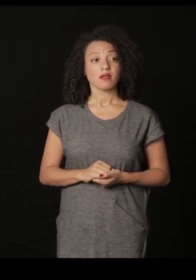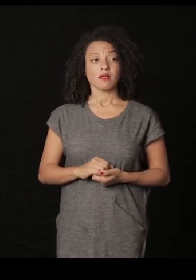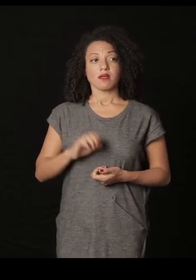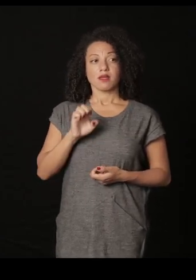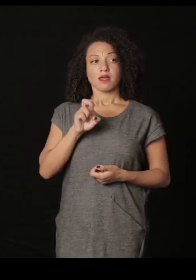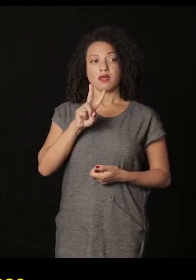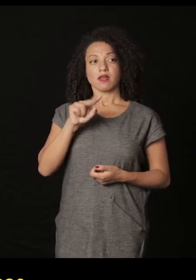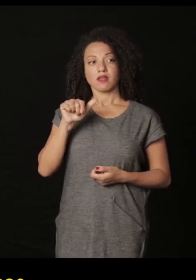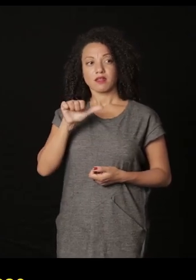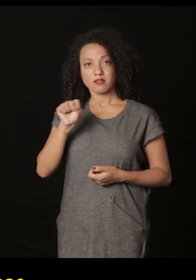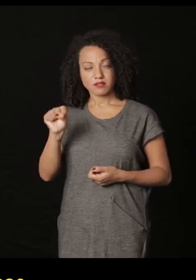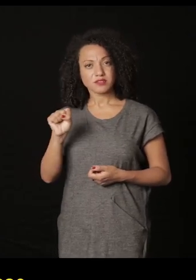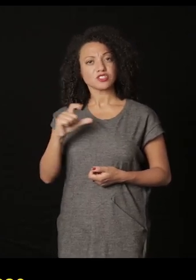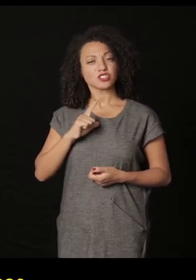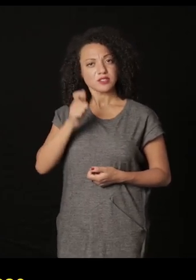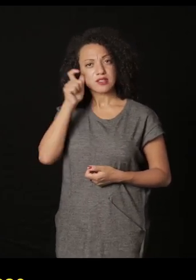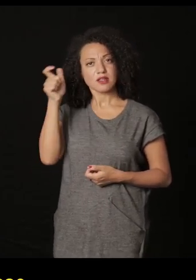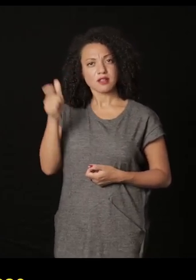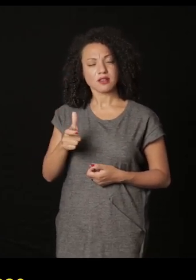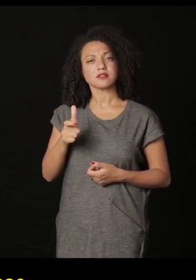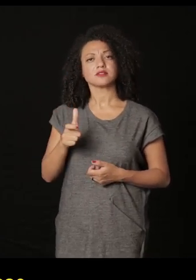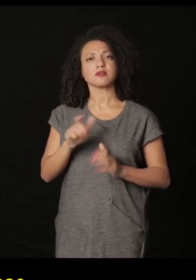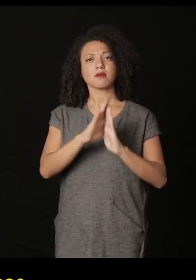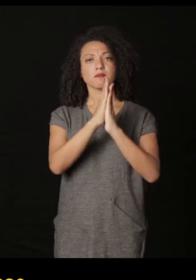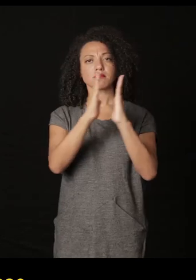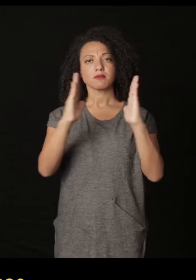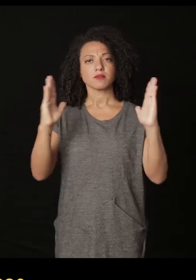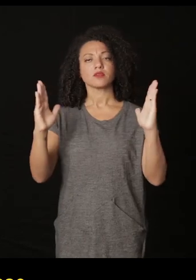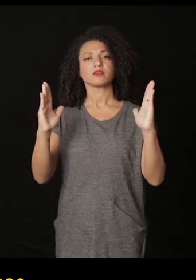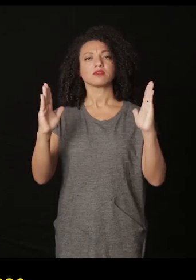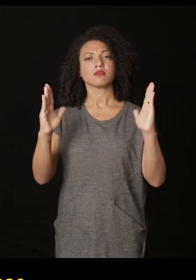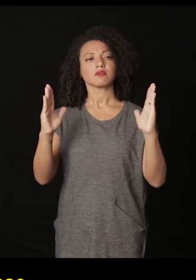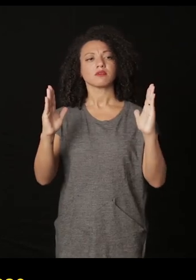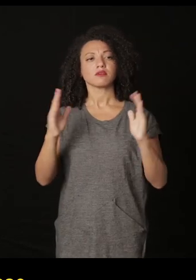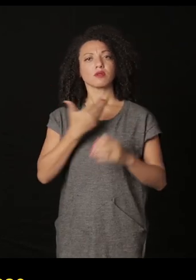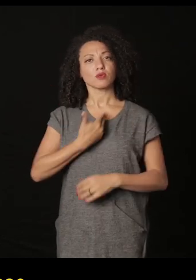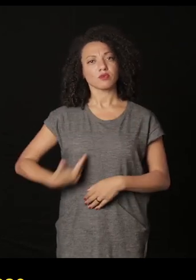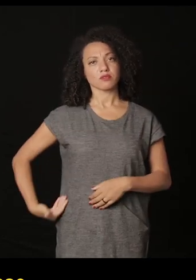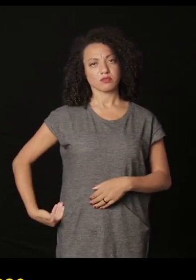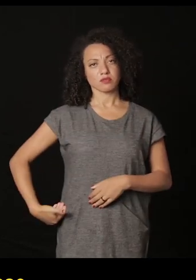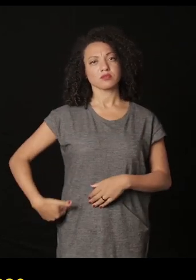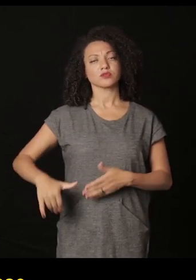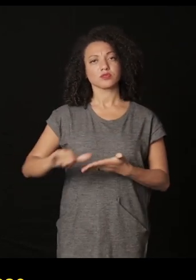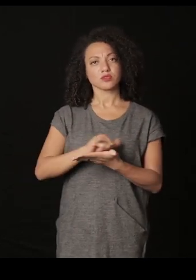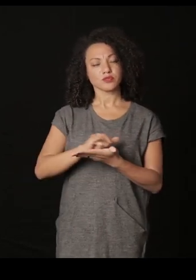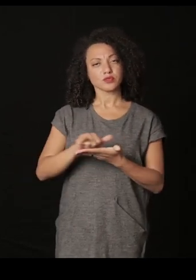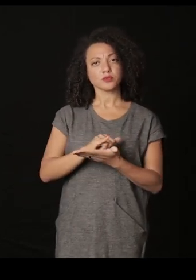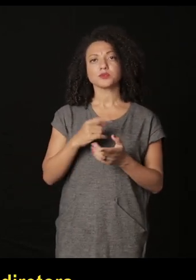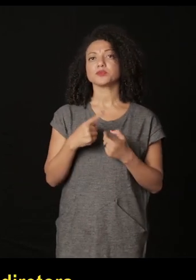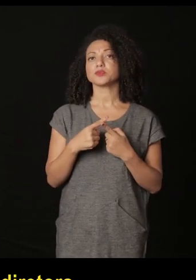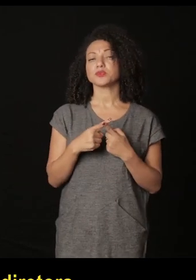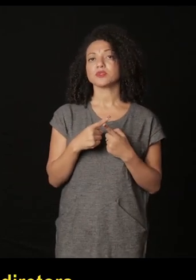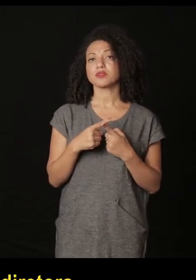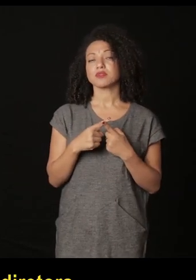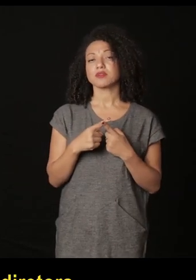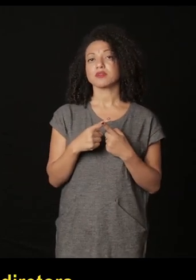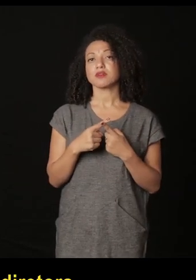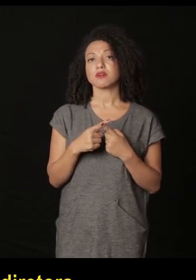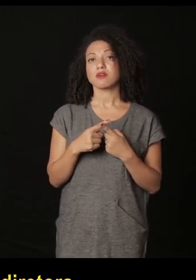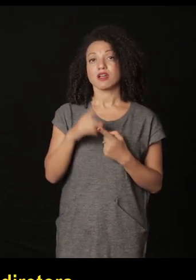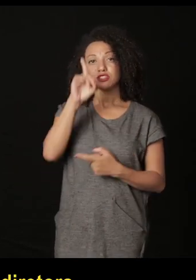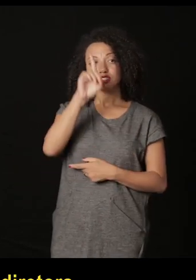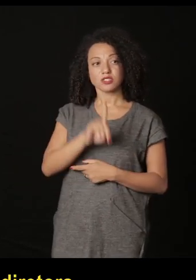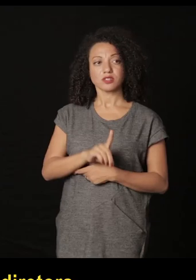e Evans se interessava muito na New York Public Library por a simple